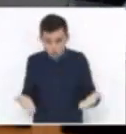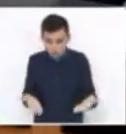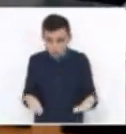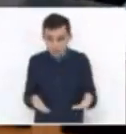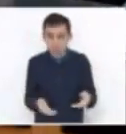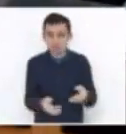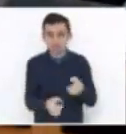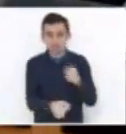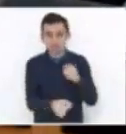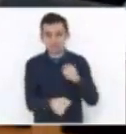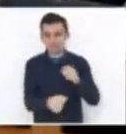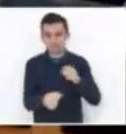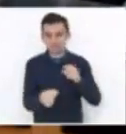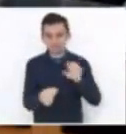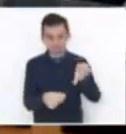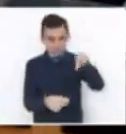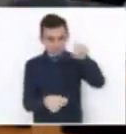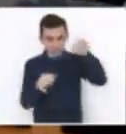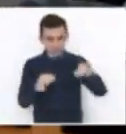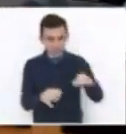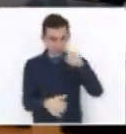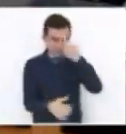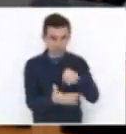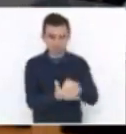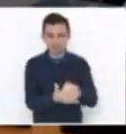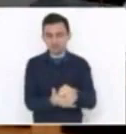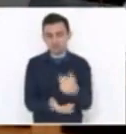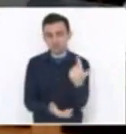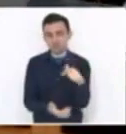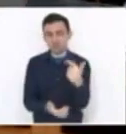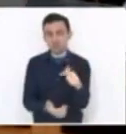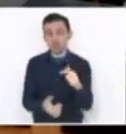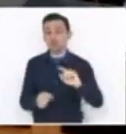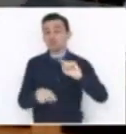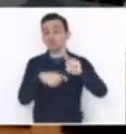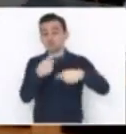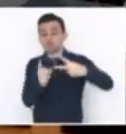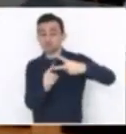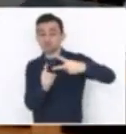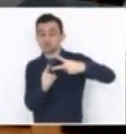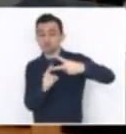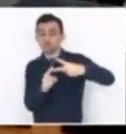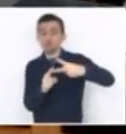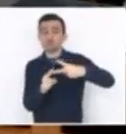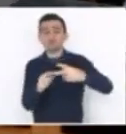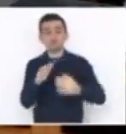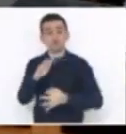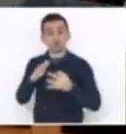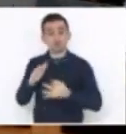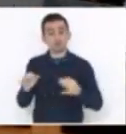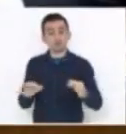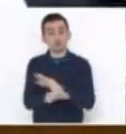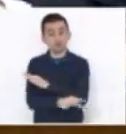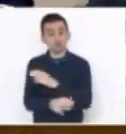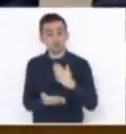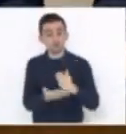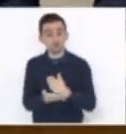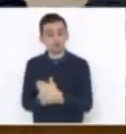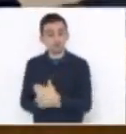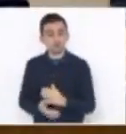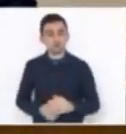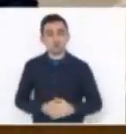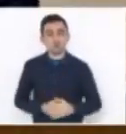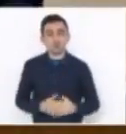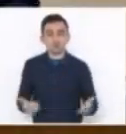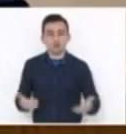vai ser definido numa segunda etapa, quando formalizar o contrato com o órgão financiador. Era isso, presidente. Vamos abrir